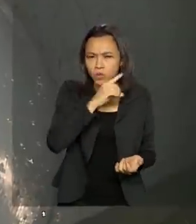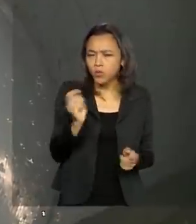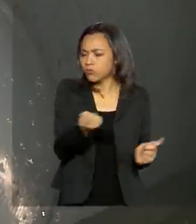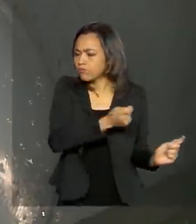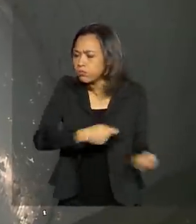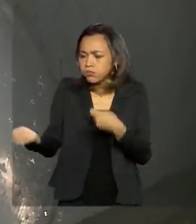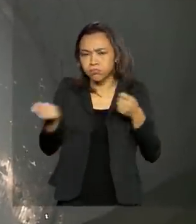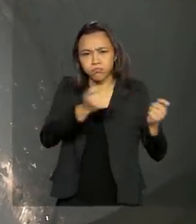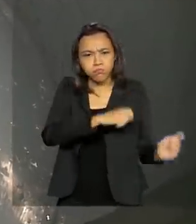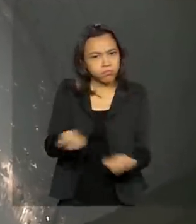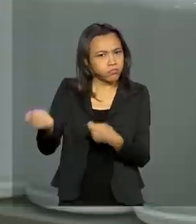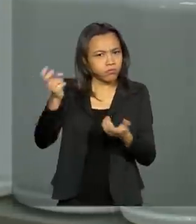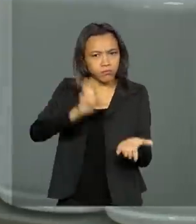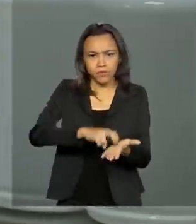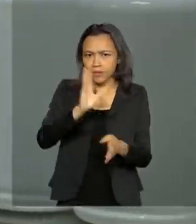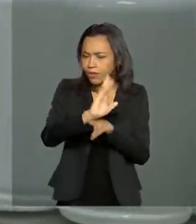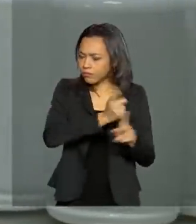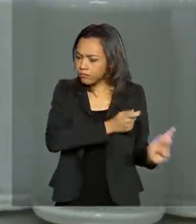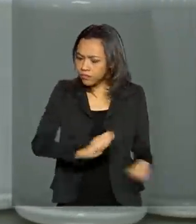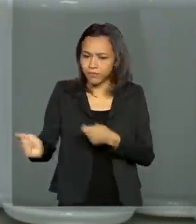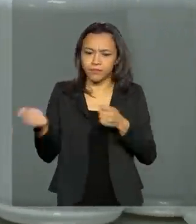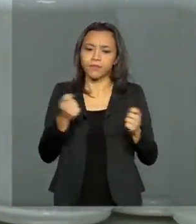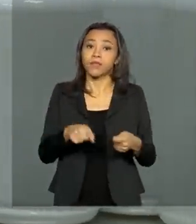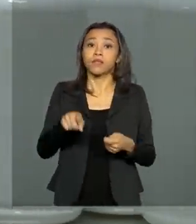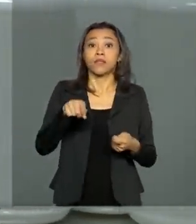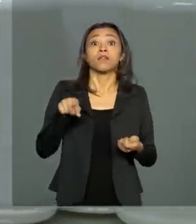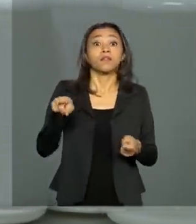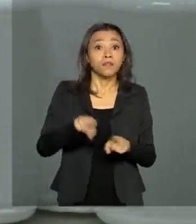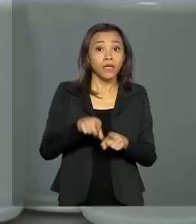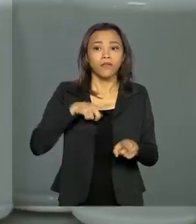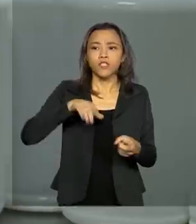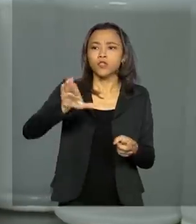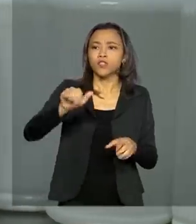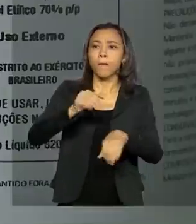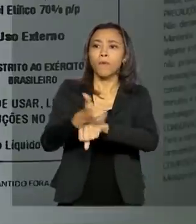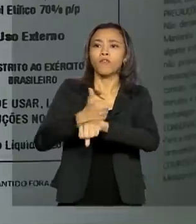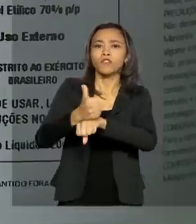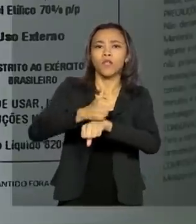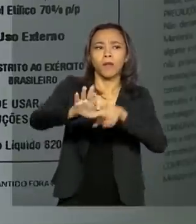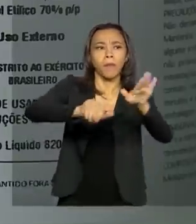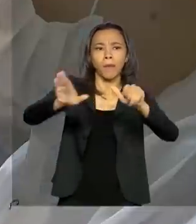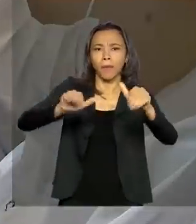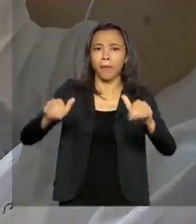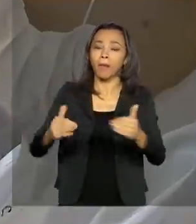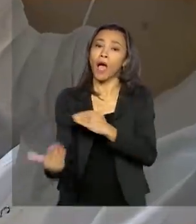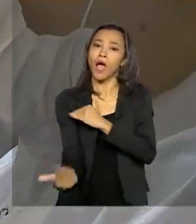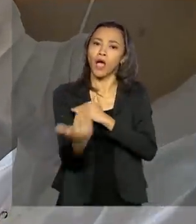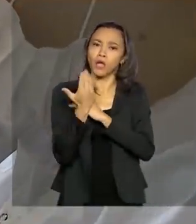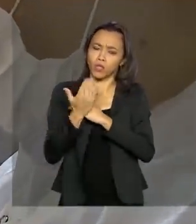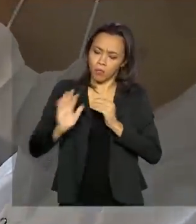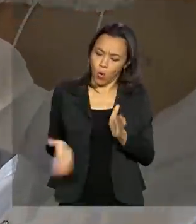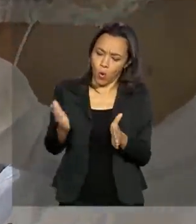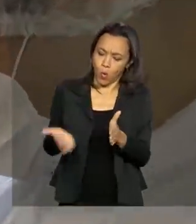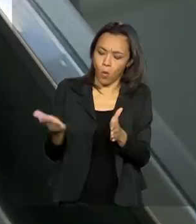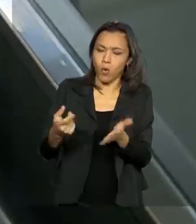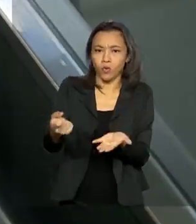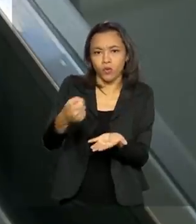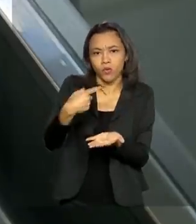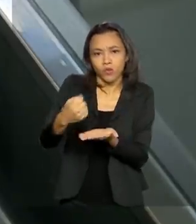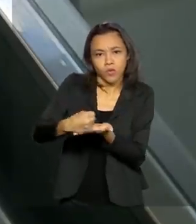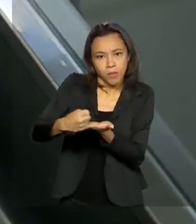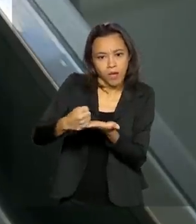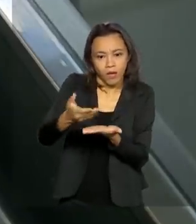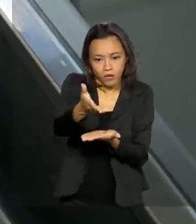o Exército prontamente alocou diversos profissionais aqui para que essa capacidade fosse ampliada. Não pode haver contaminação